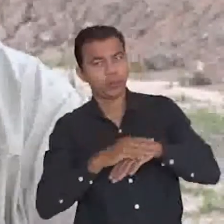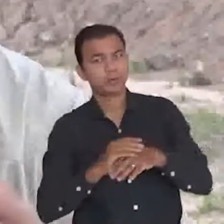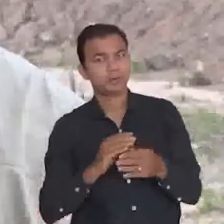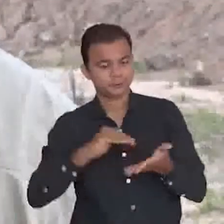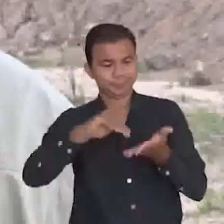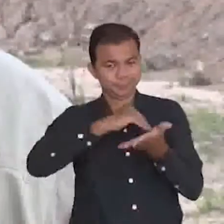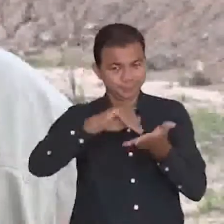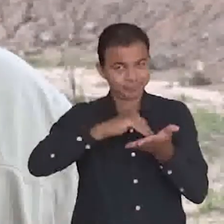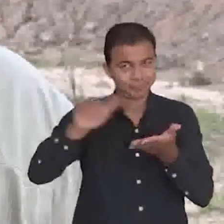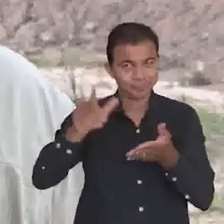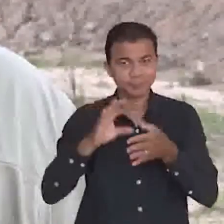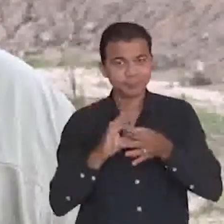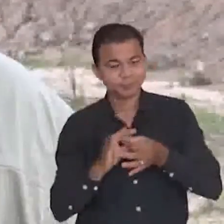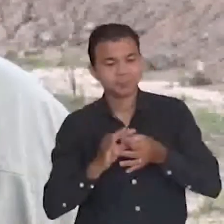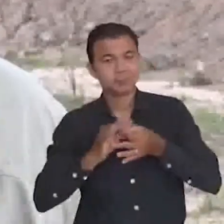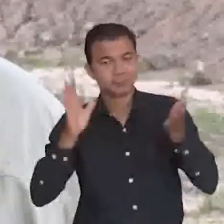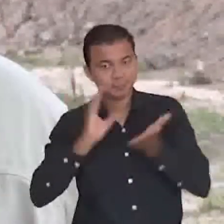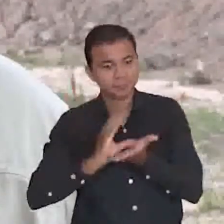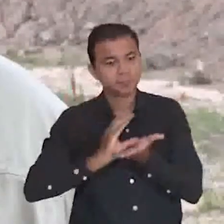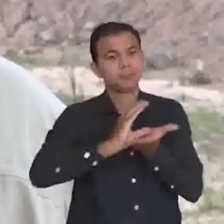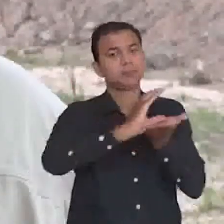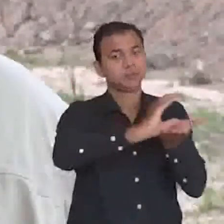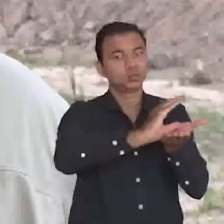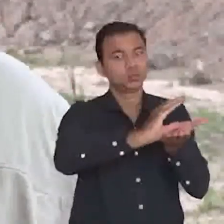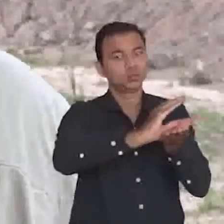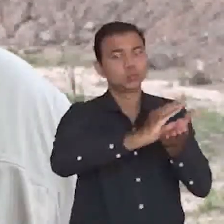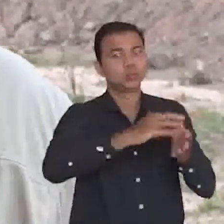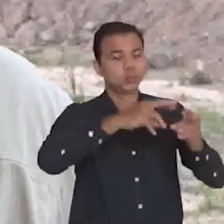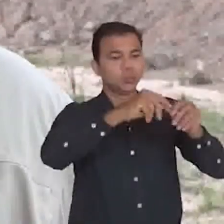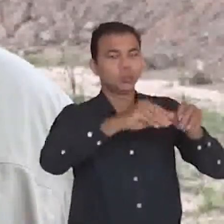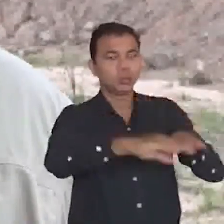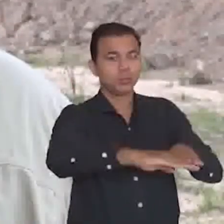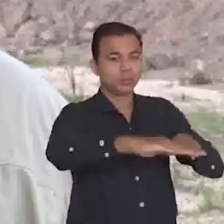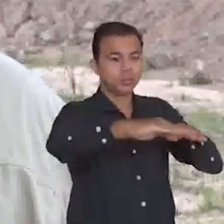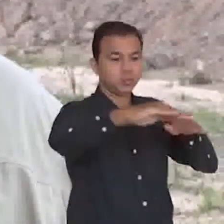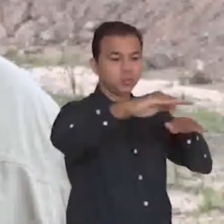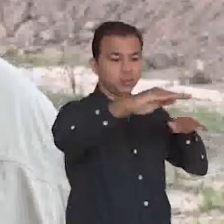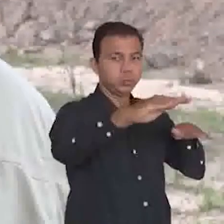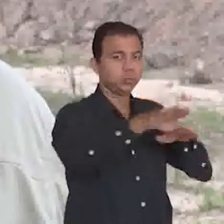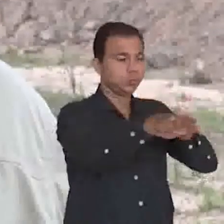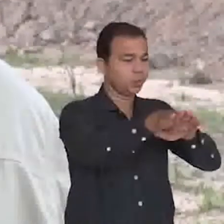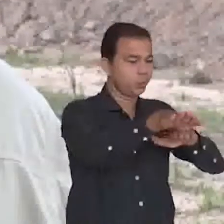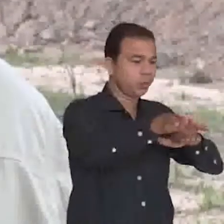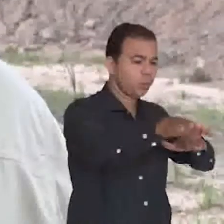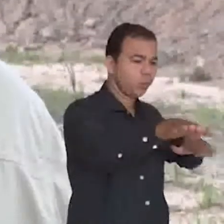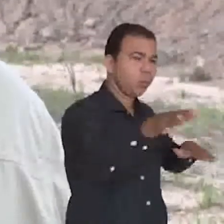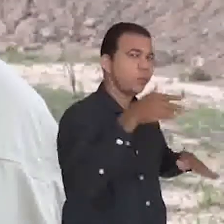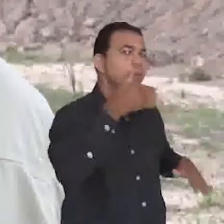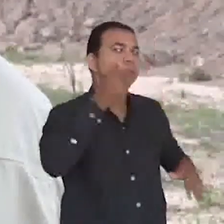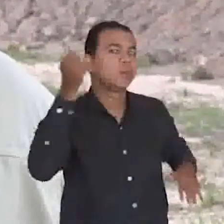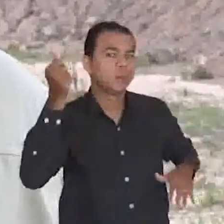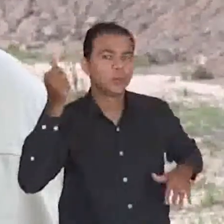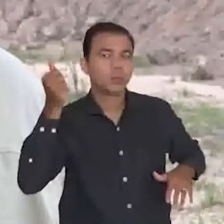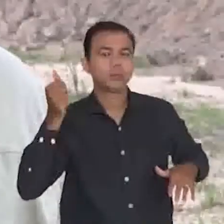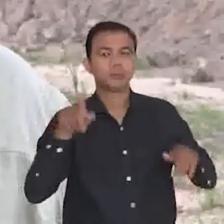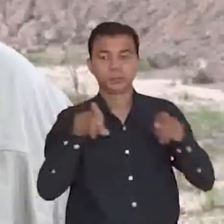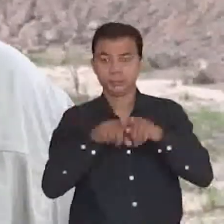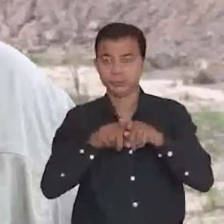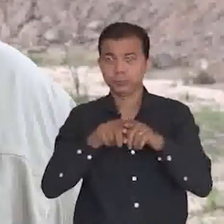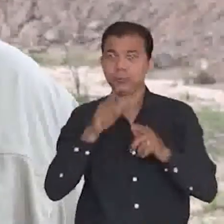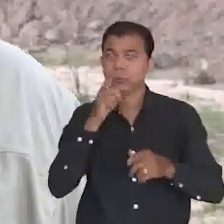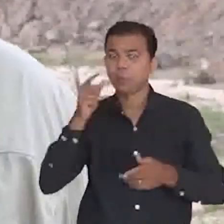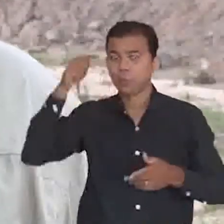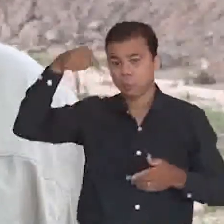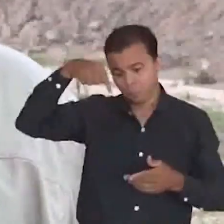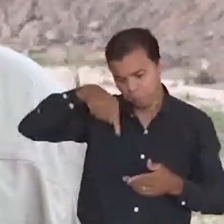ao longo da Transpantaneira. Esse aqui está sendo um exemplo de aterro e foi autorizado também a fazer um poço artesiano para se